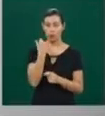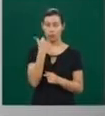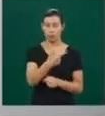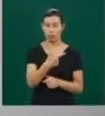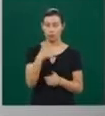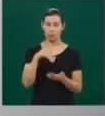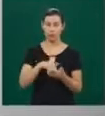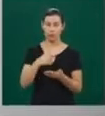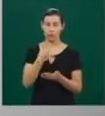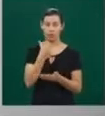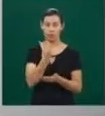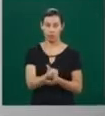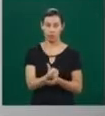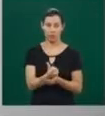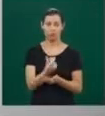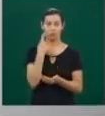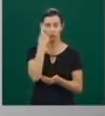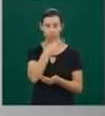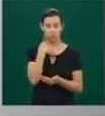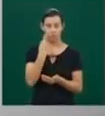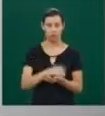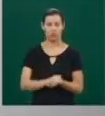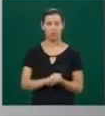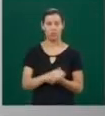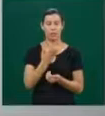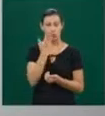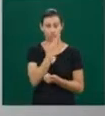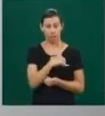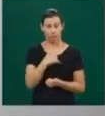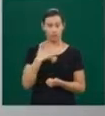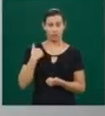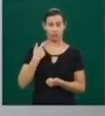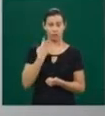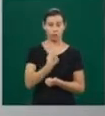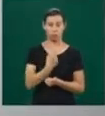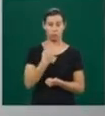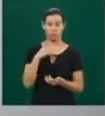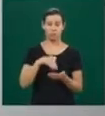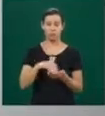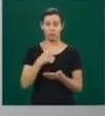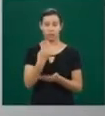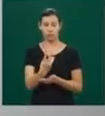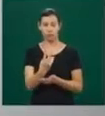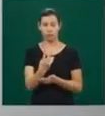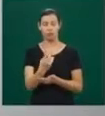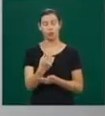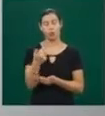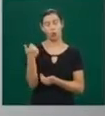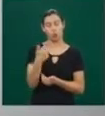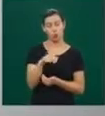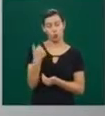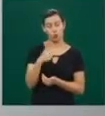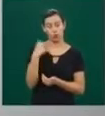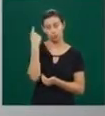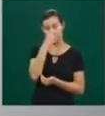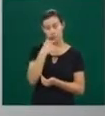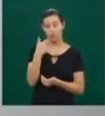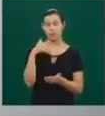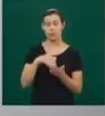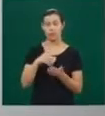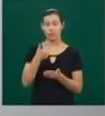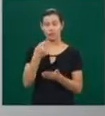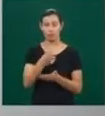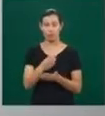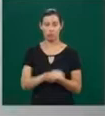2 anos, 11 a 14 horas. Crianças de 3 a 5 anos, 10 a